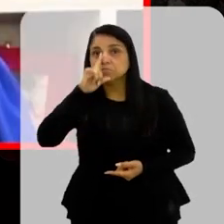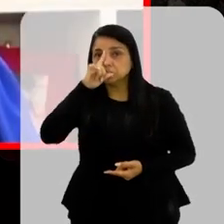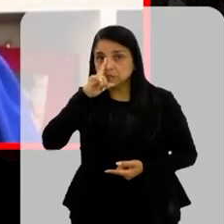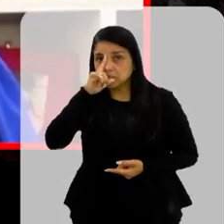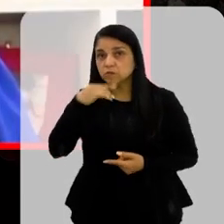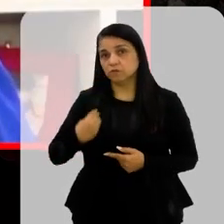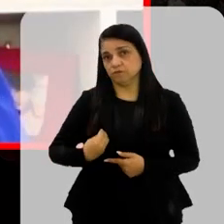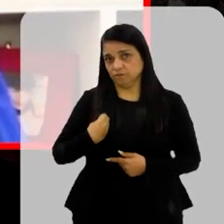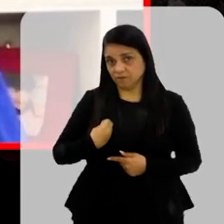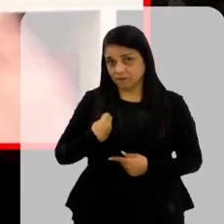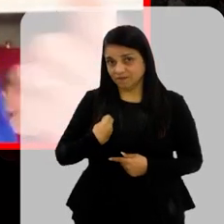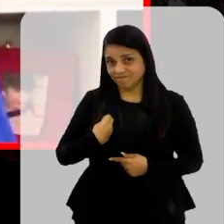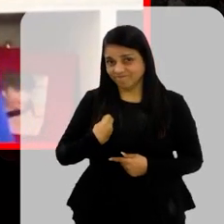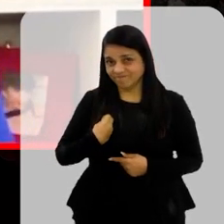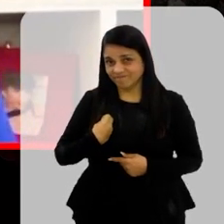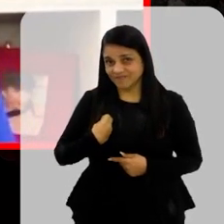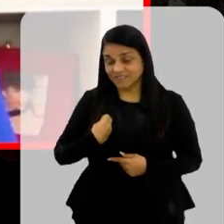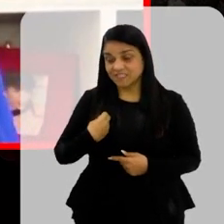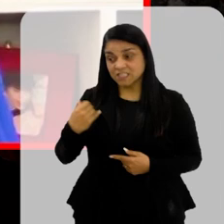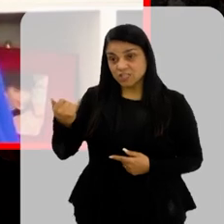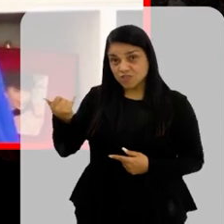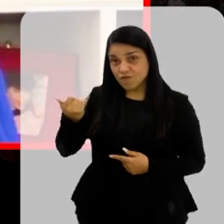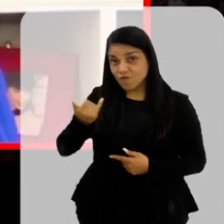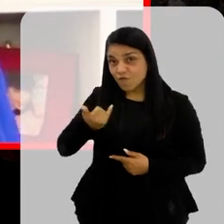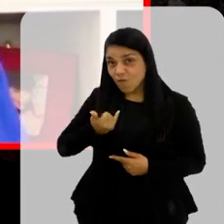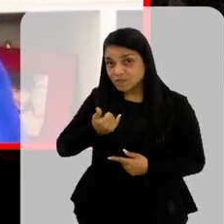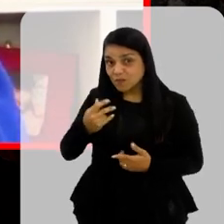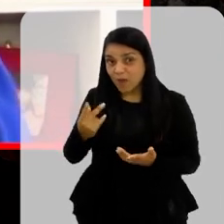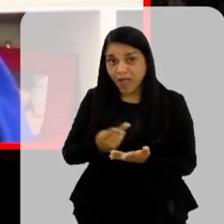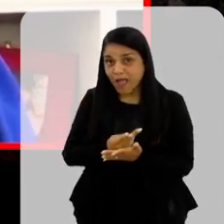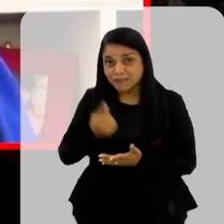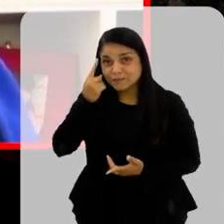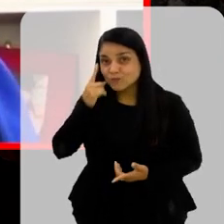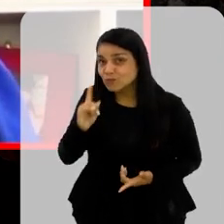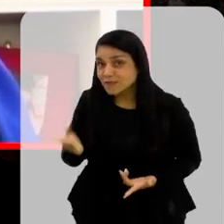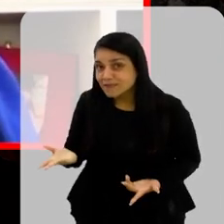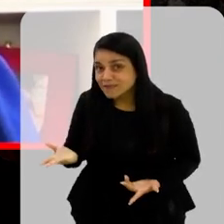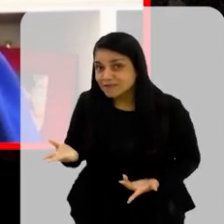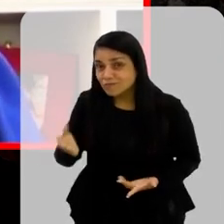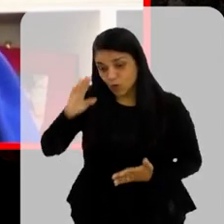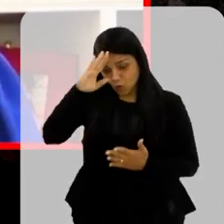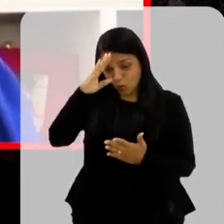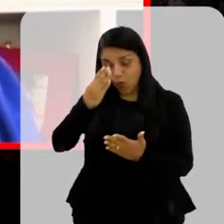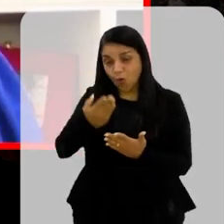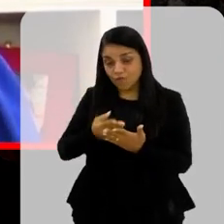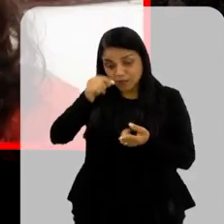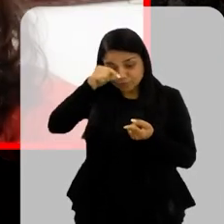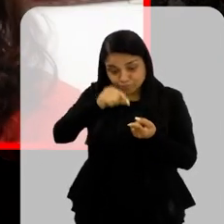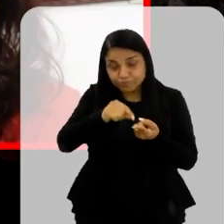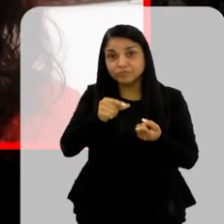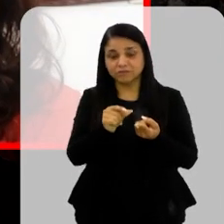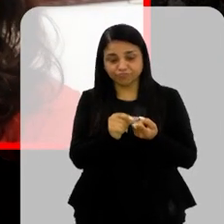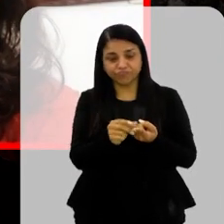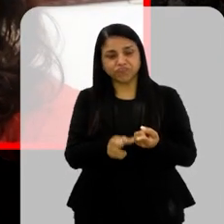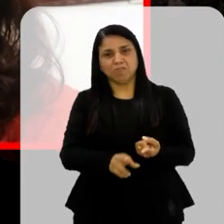E ainda mais se eu decidir isso baseado em uma informação errada Que eu nem sei que está errada Porque eu estou confiando